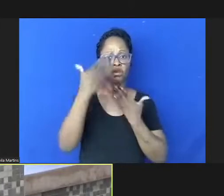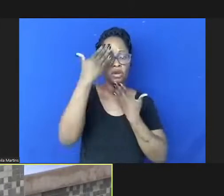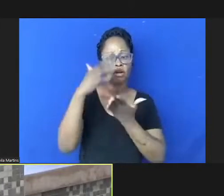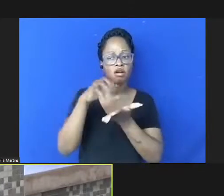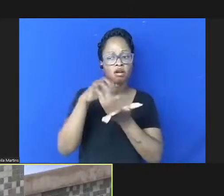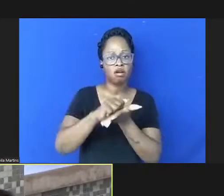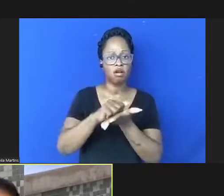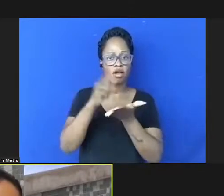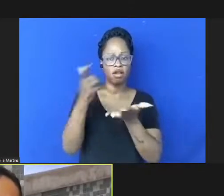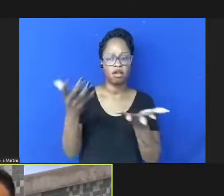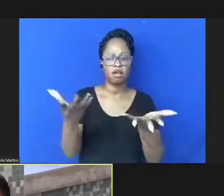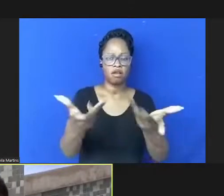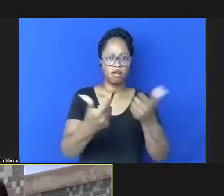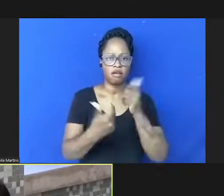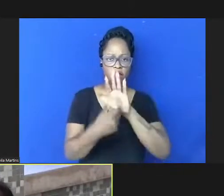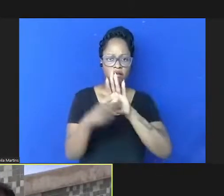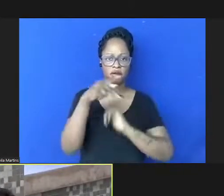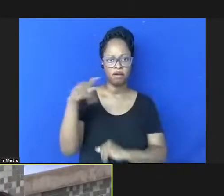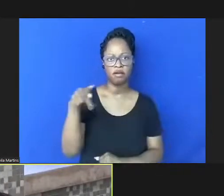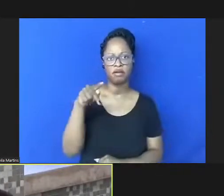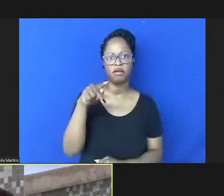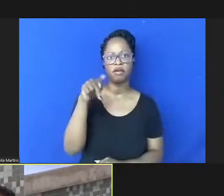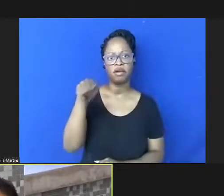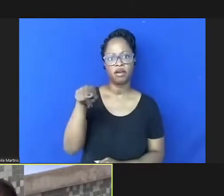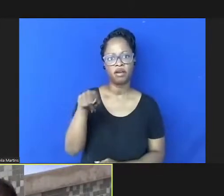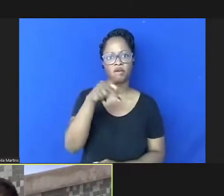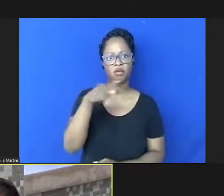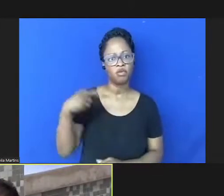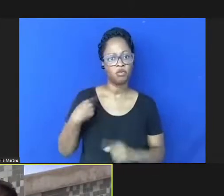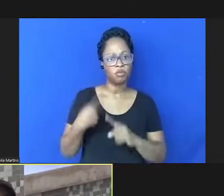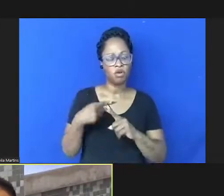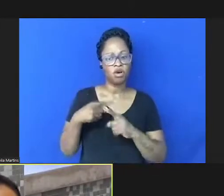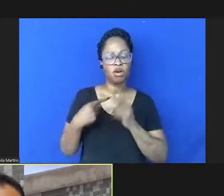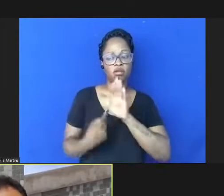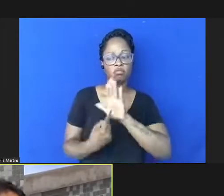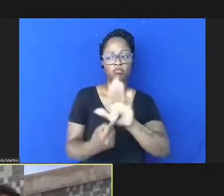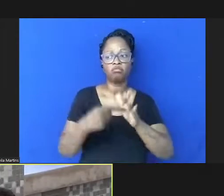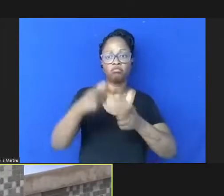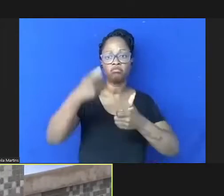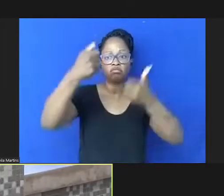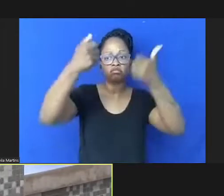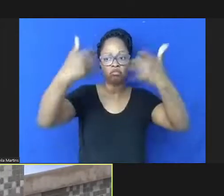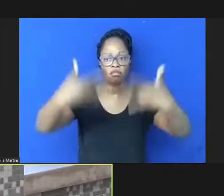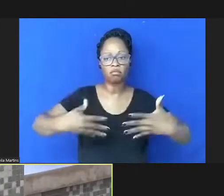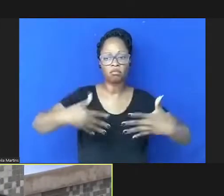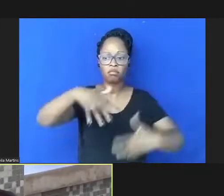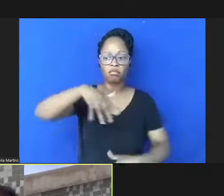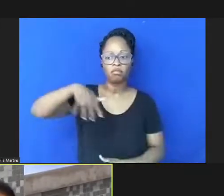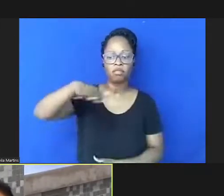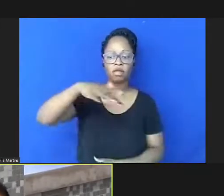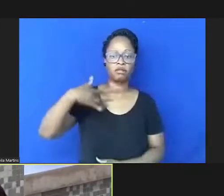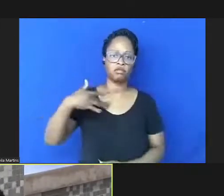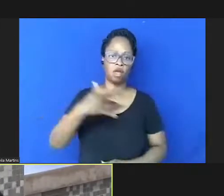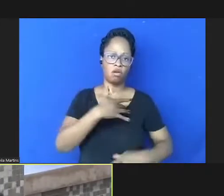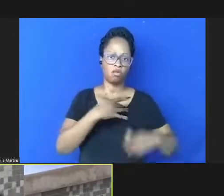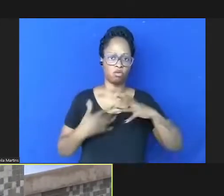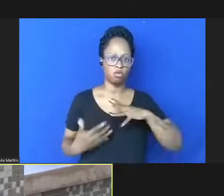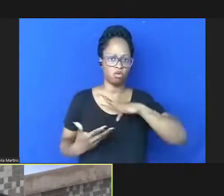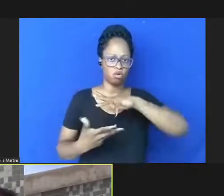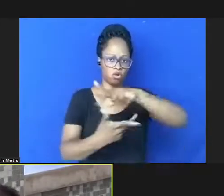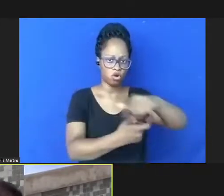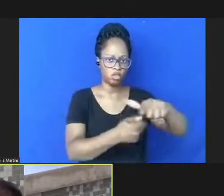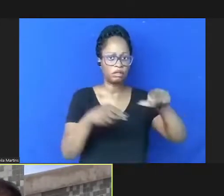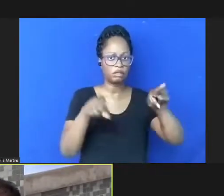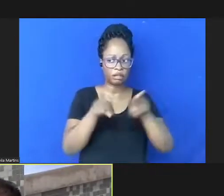brilhante apresentação do professor Farlow quando ele nos traz a abordagem da saúde planetária e Farlow